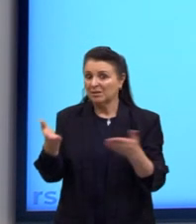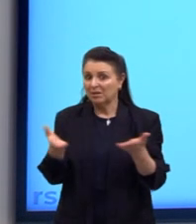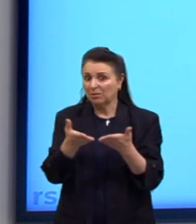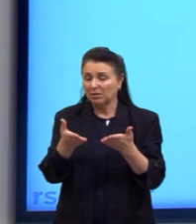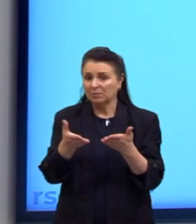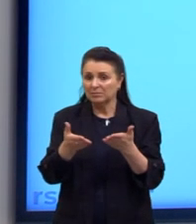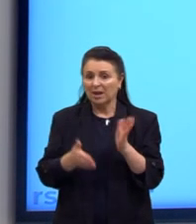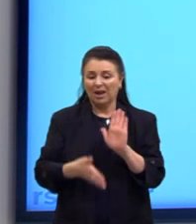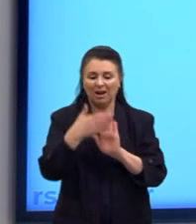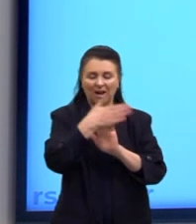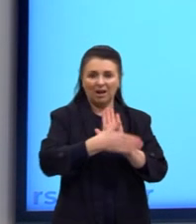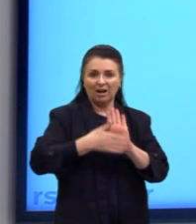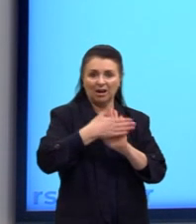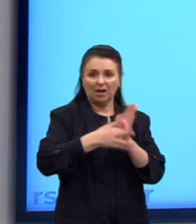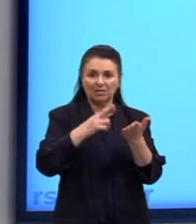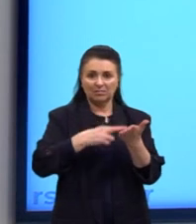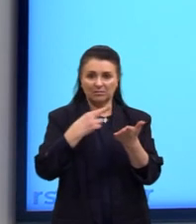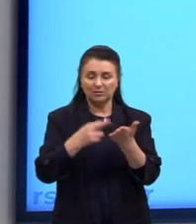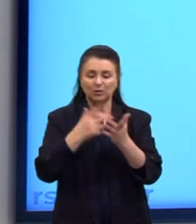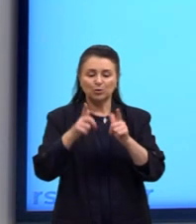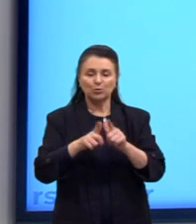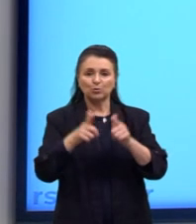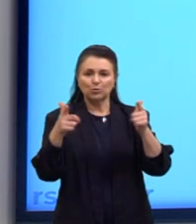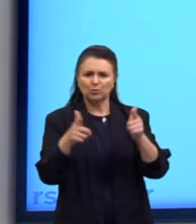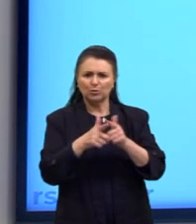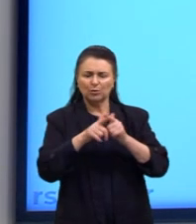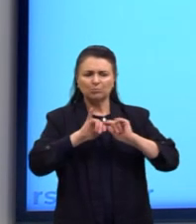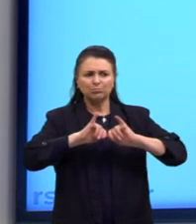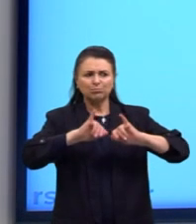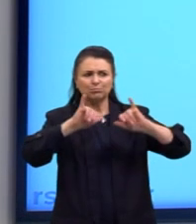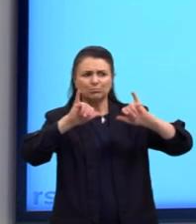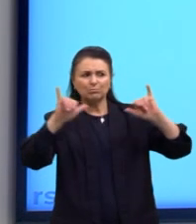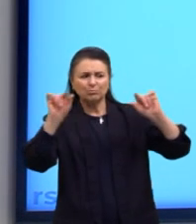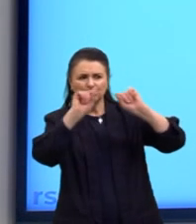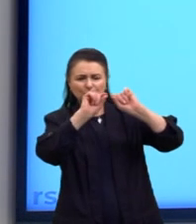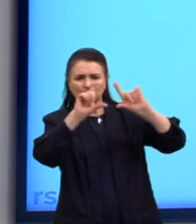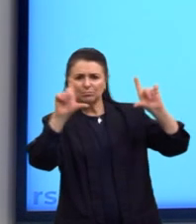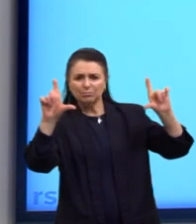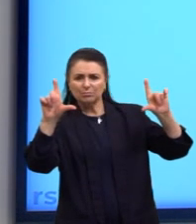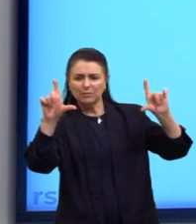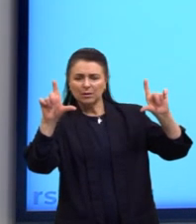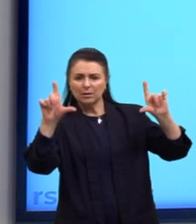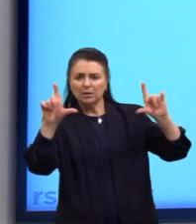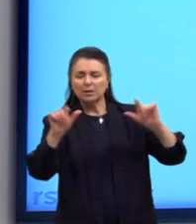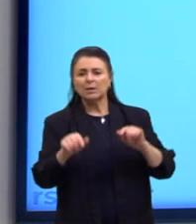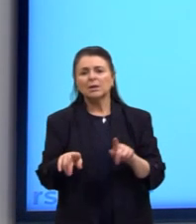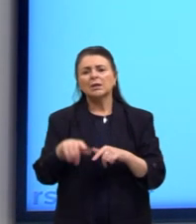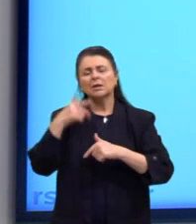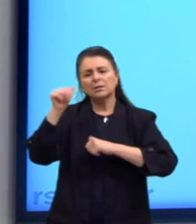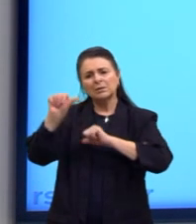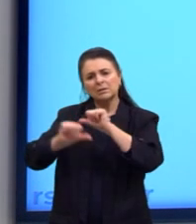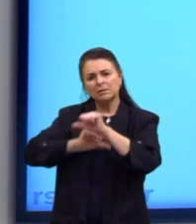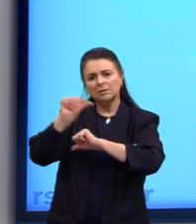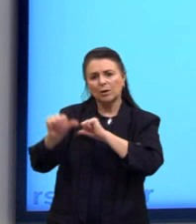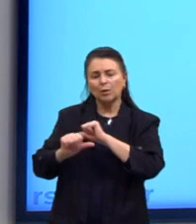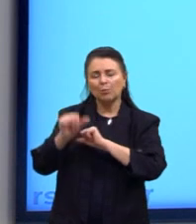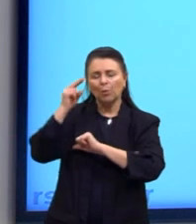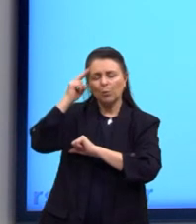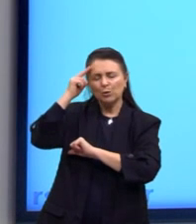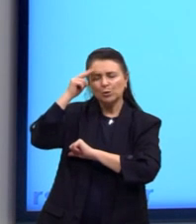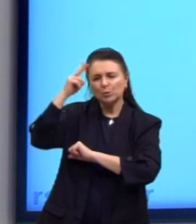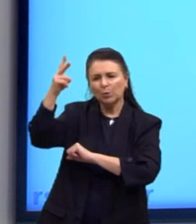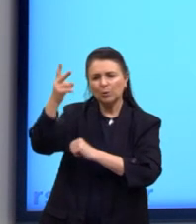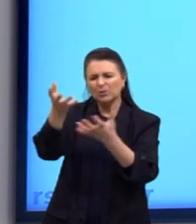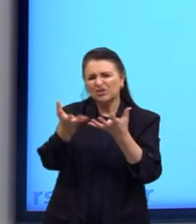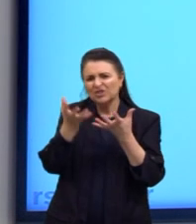capa de revistas, matérias de jornais, manchetes publicitárias e se transformou em sonho de consumo para milhares de